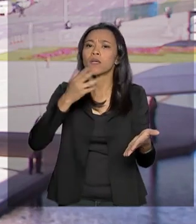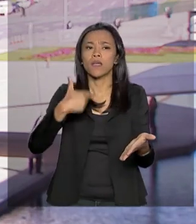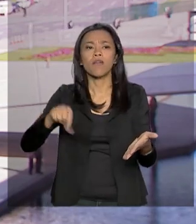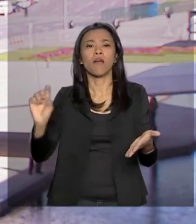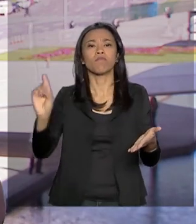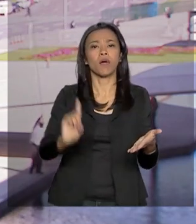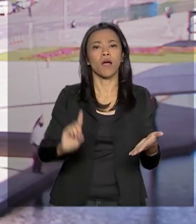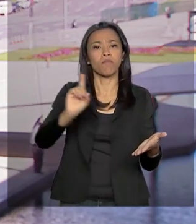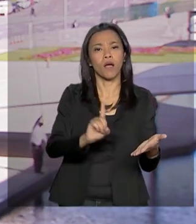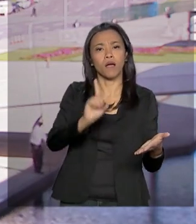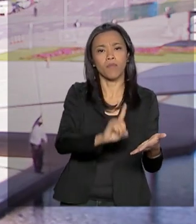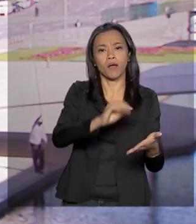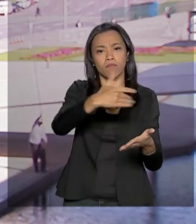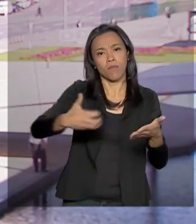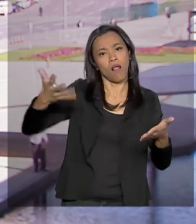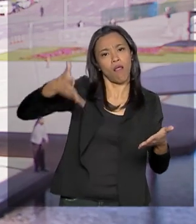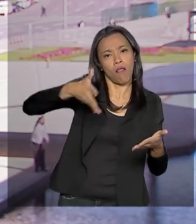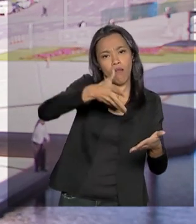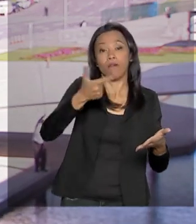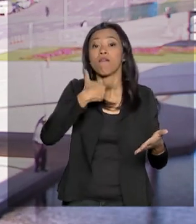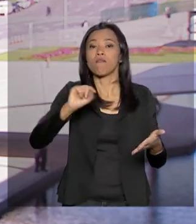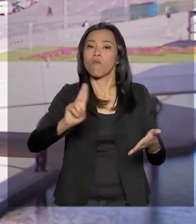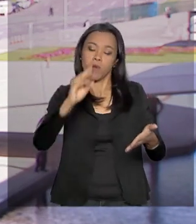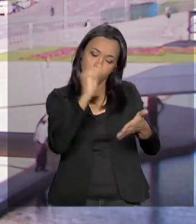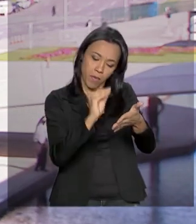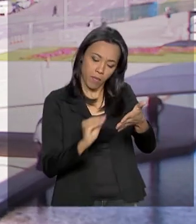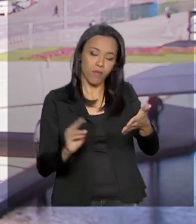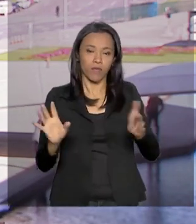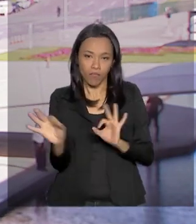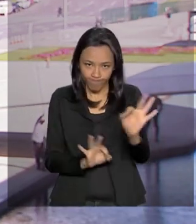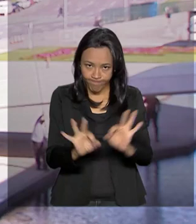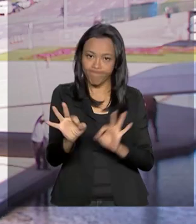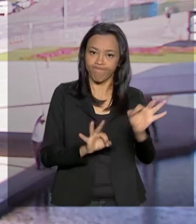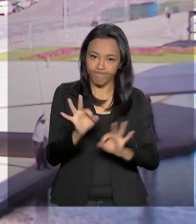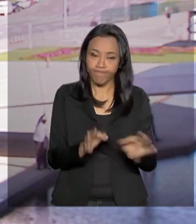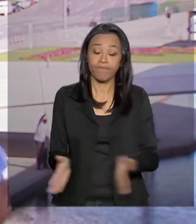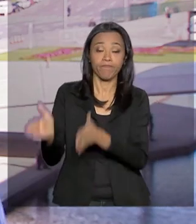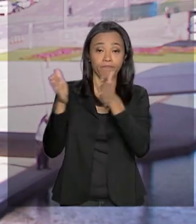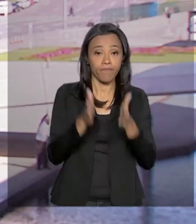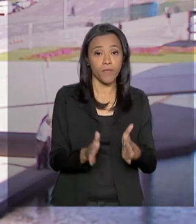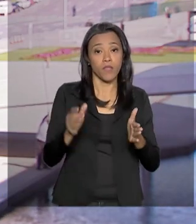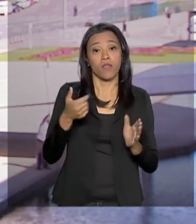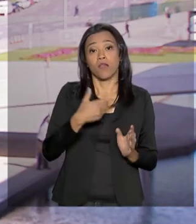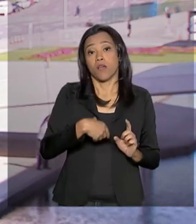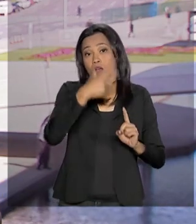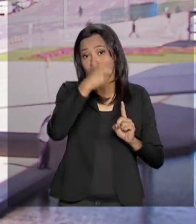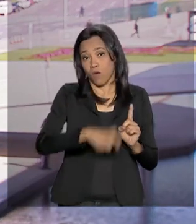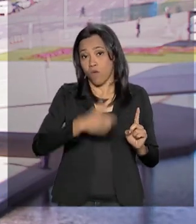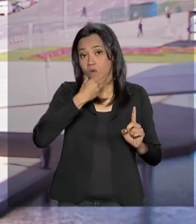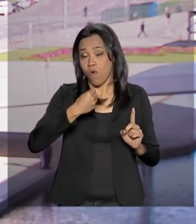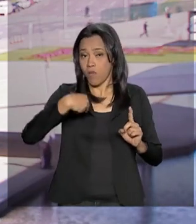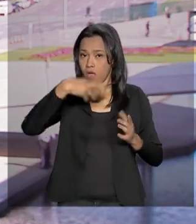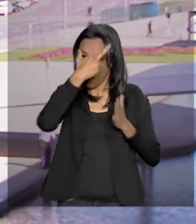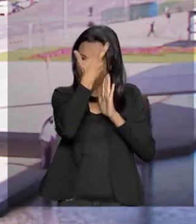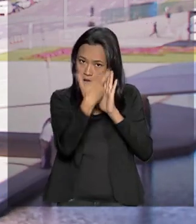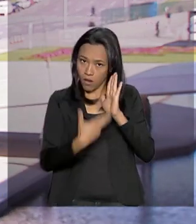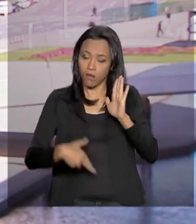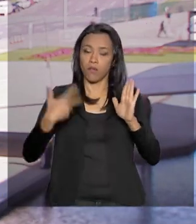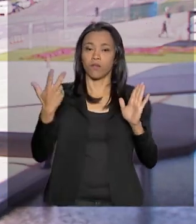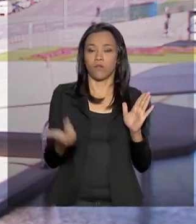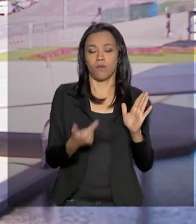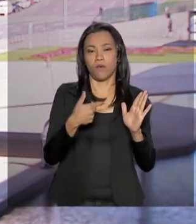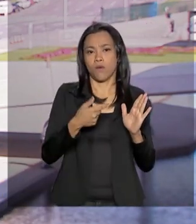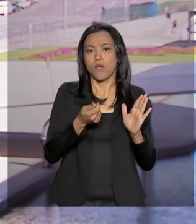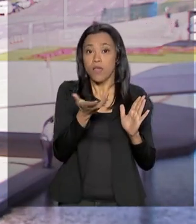de maio. E aí, Carla, o seguinte, olha, o relator Samuel Moreira diz que quer conversar com todos os parlamentares,